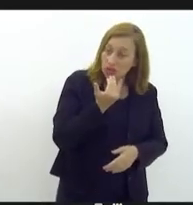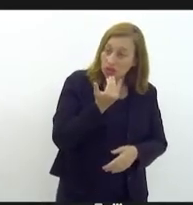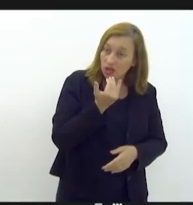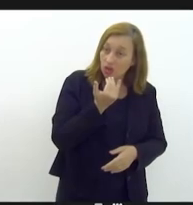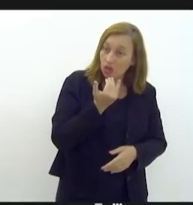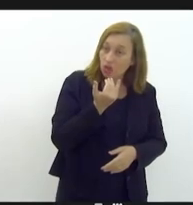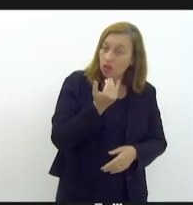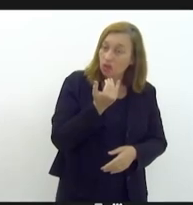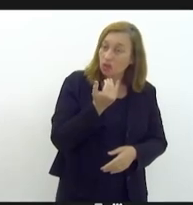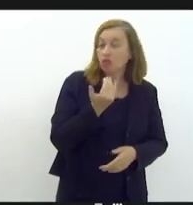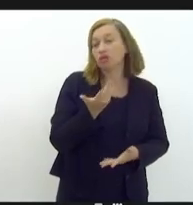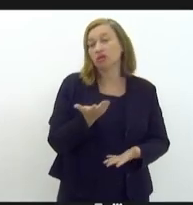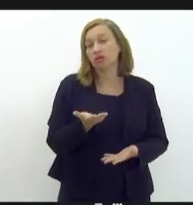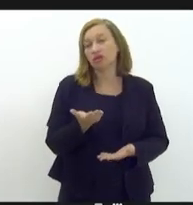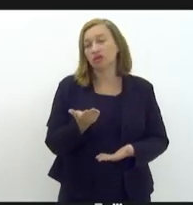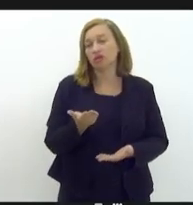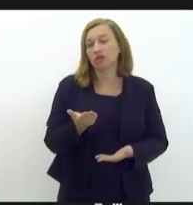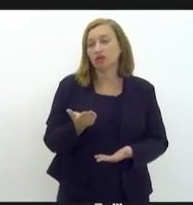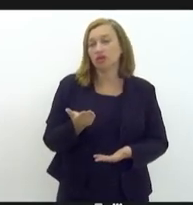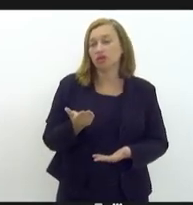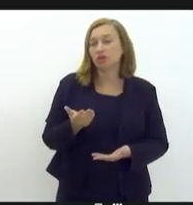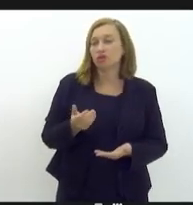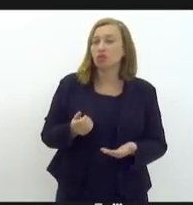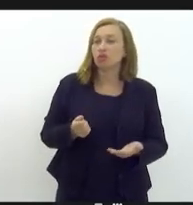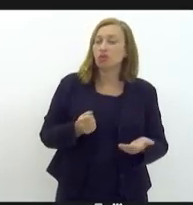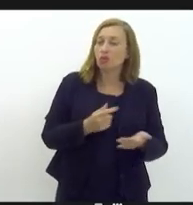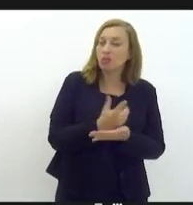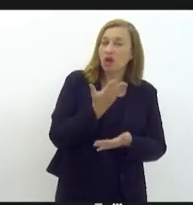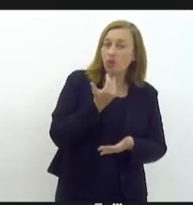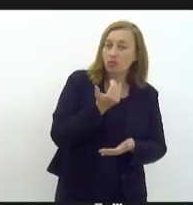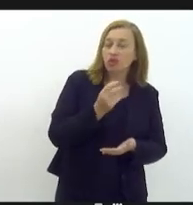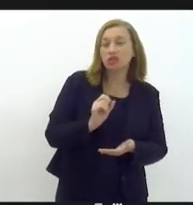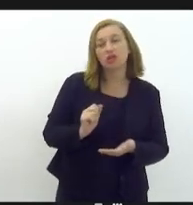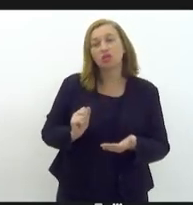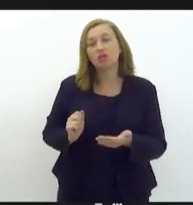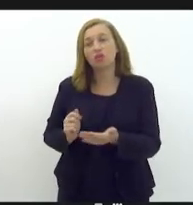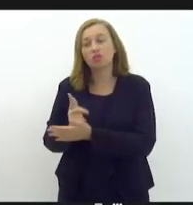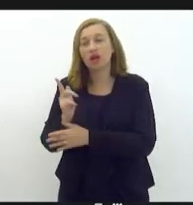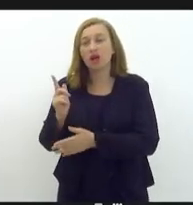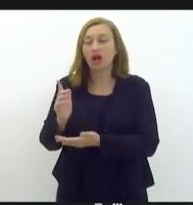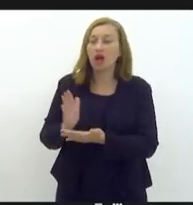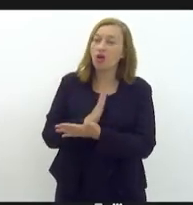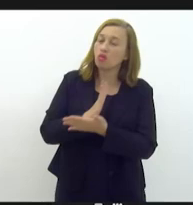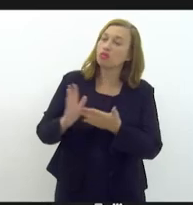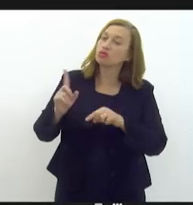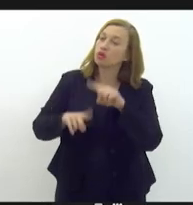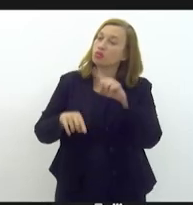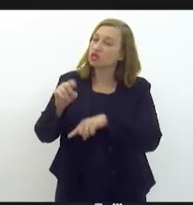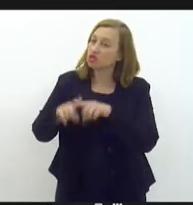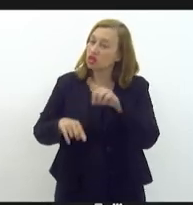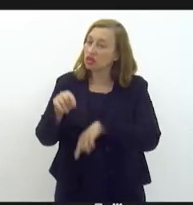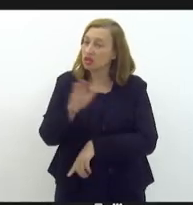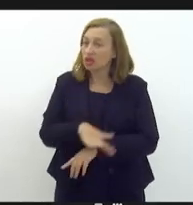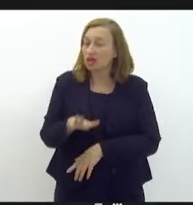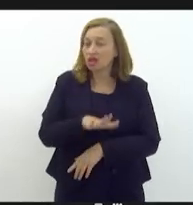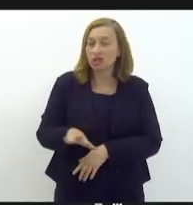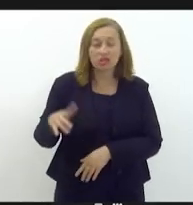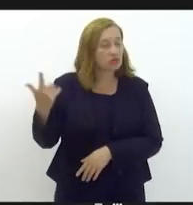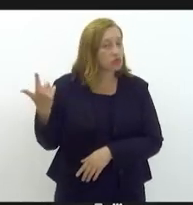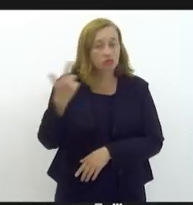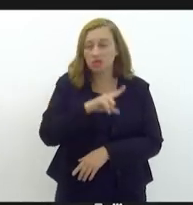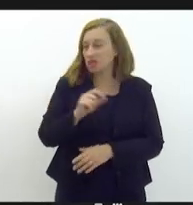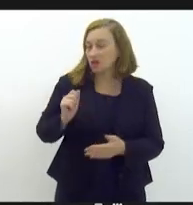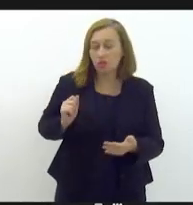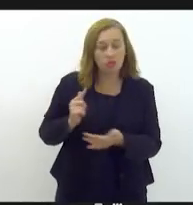alimentação e alguns objetos que a criança não tem condições, que a